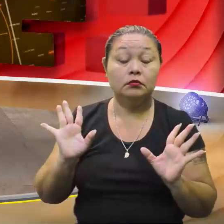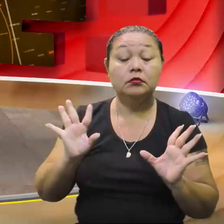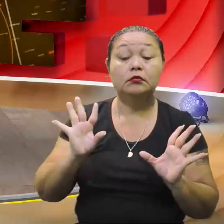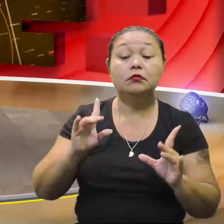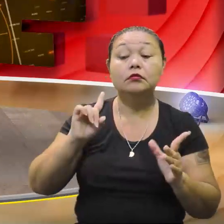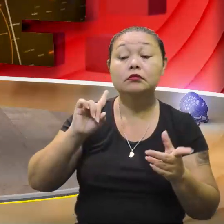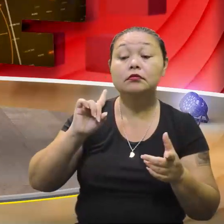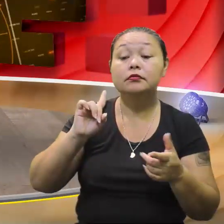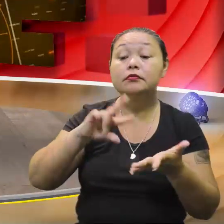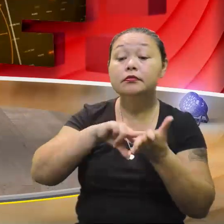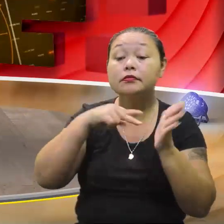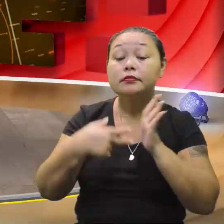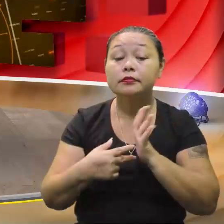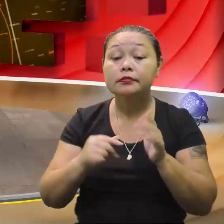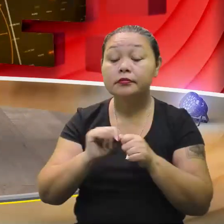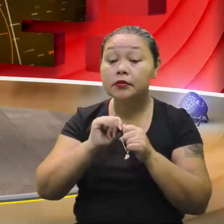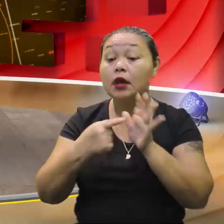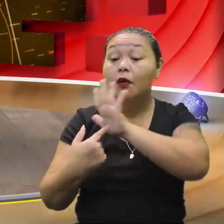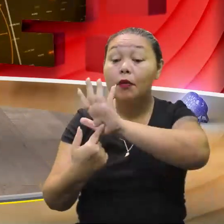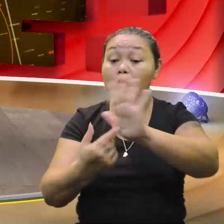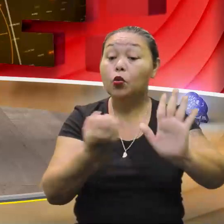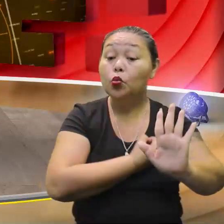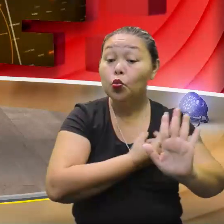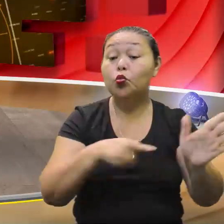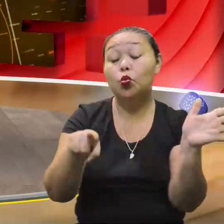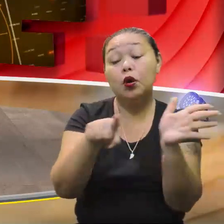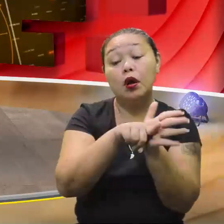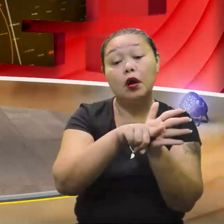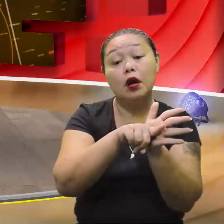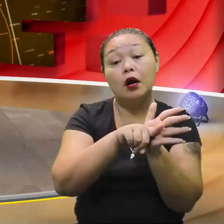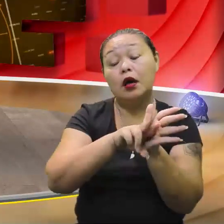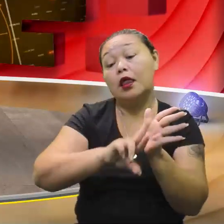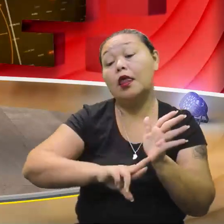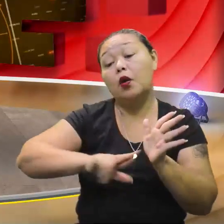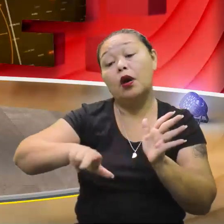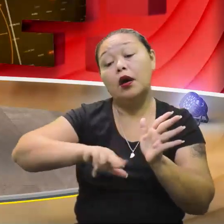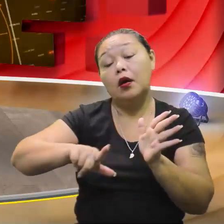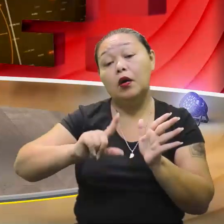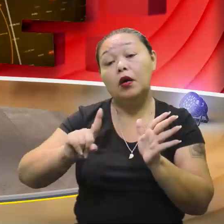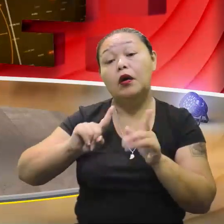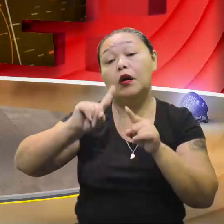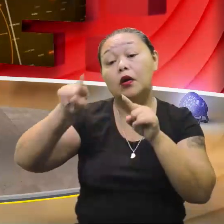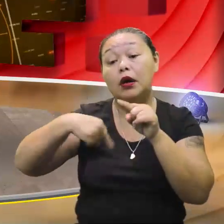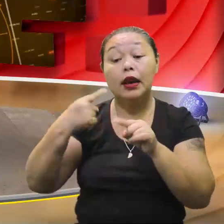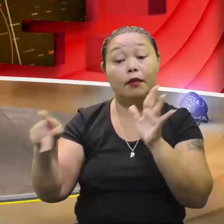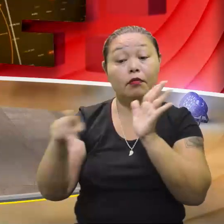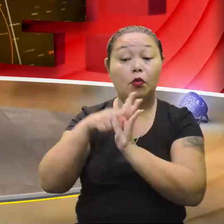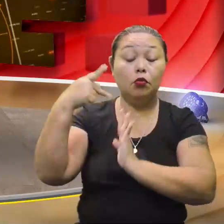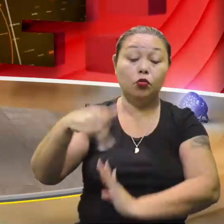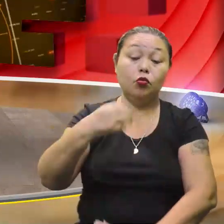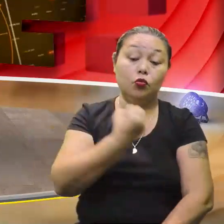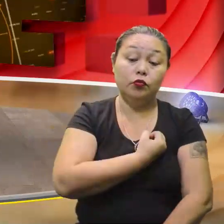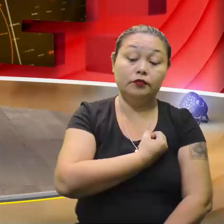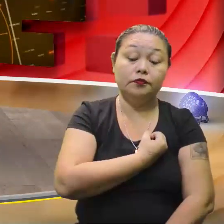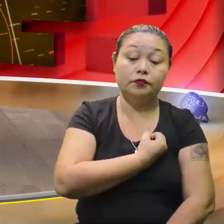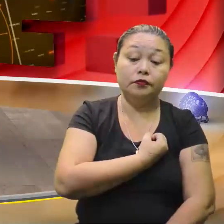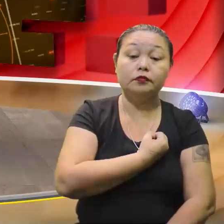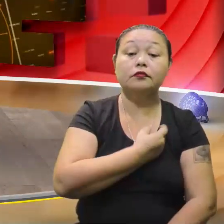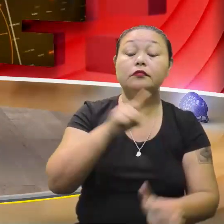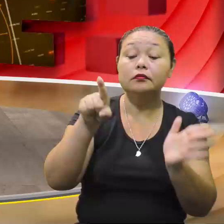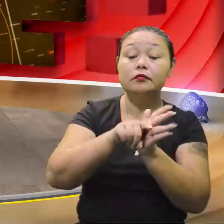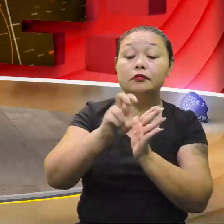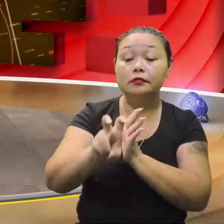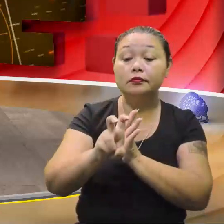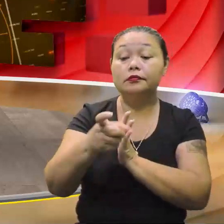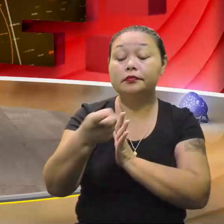dizer que se aparecer lá um número negativo, ele não é da fórmula, ele é do número. Se tiver lá menos